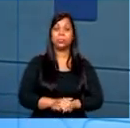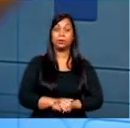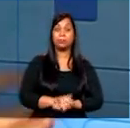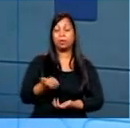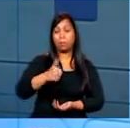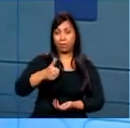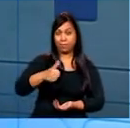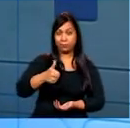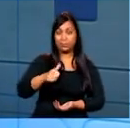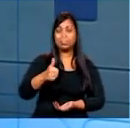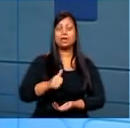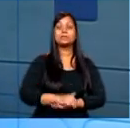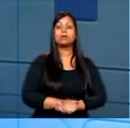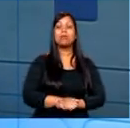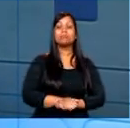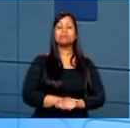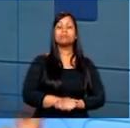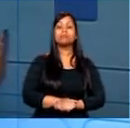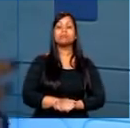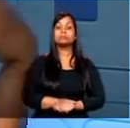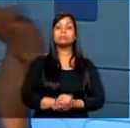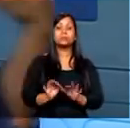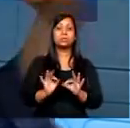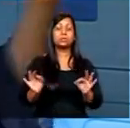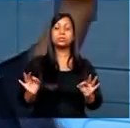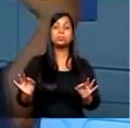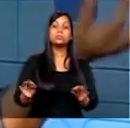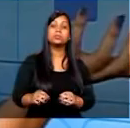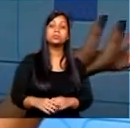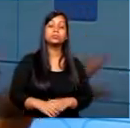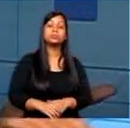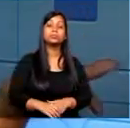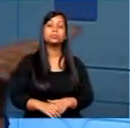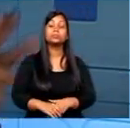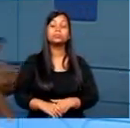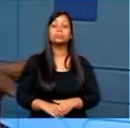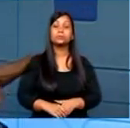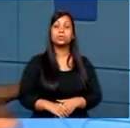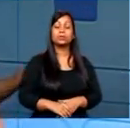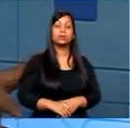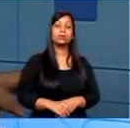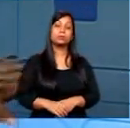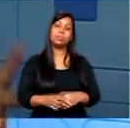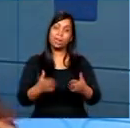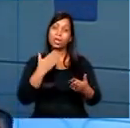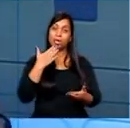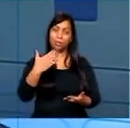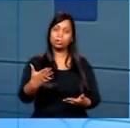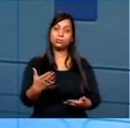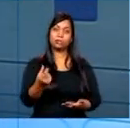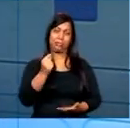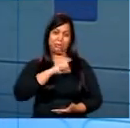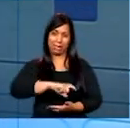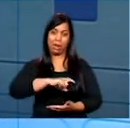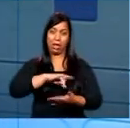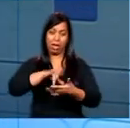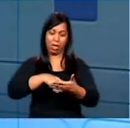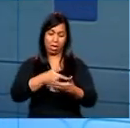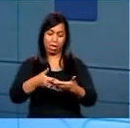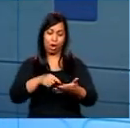profícua assim, ela é mais superficial, porque a gente não tem como colher tantos os dados, mas a gente pede um comprovante e tal,